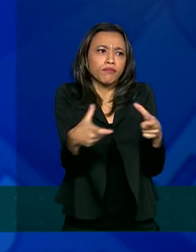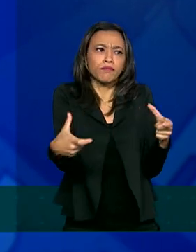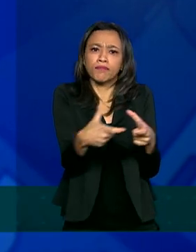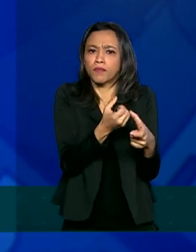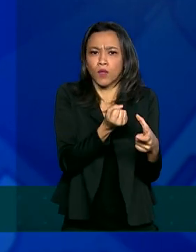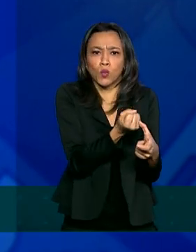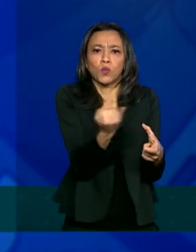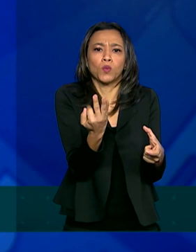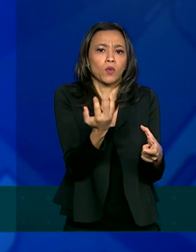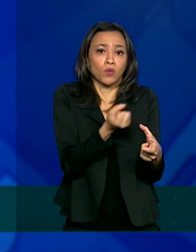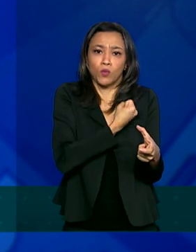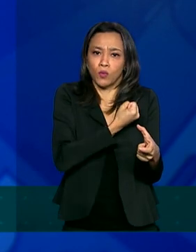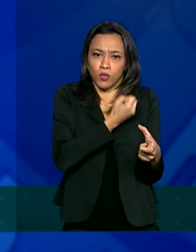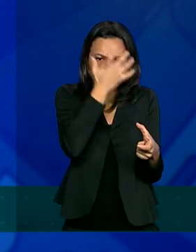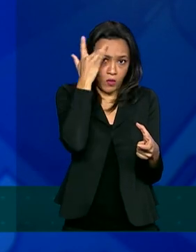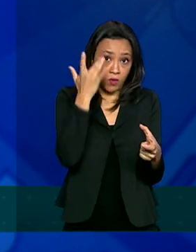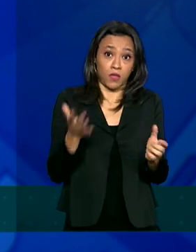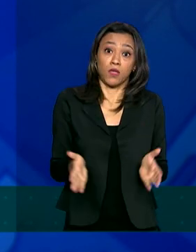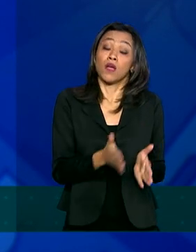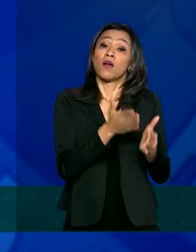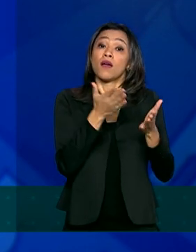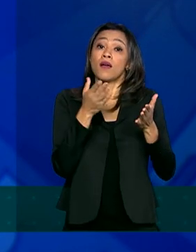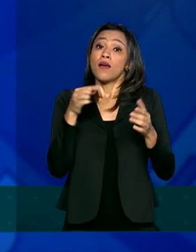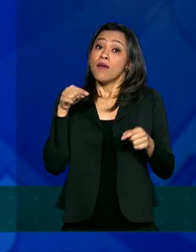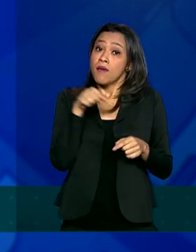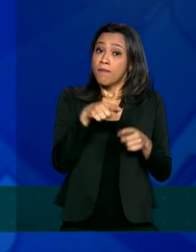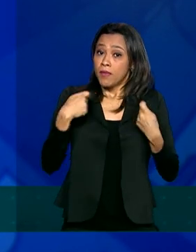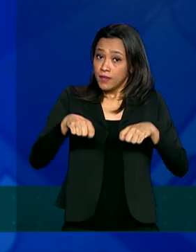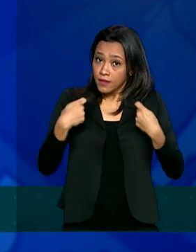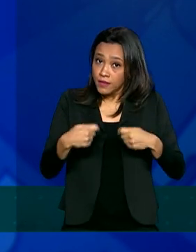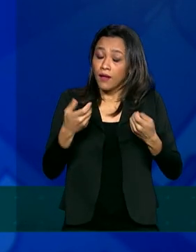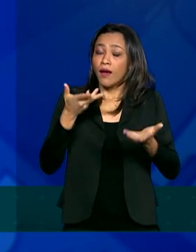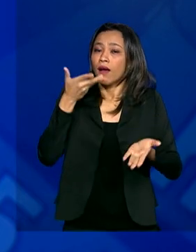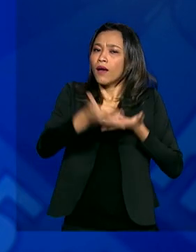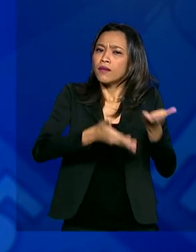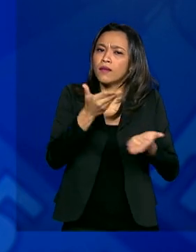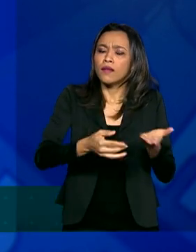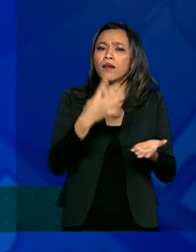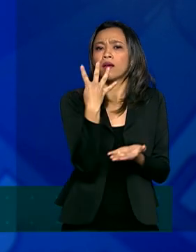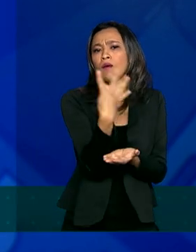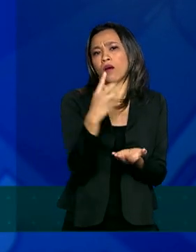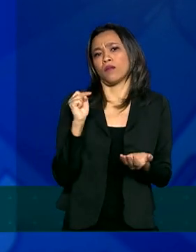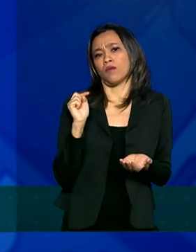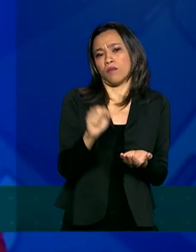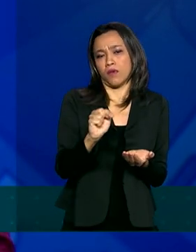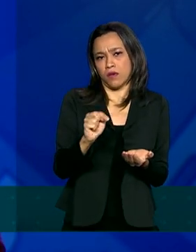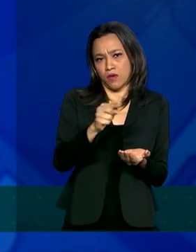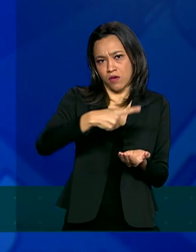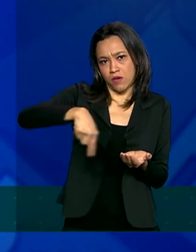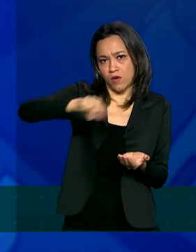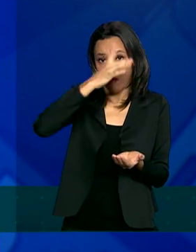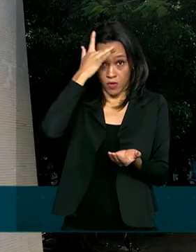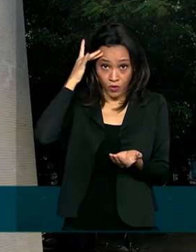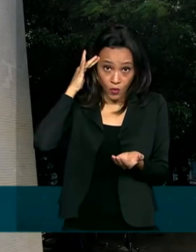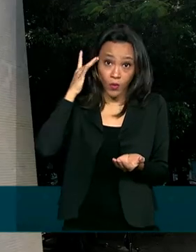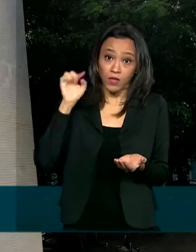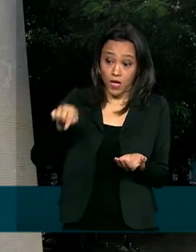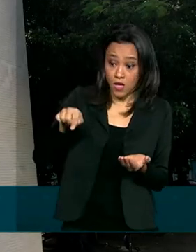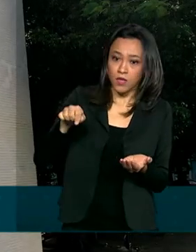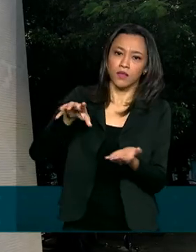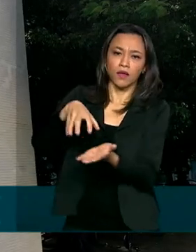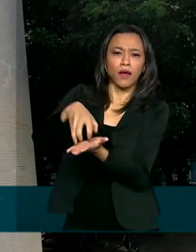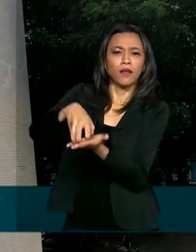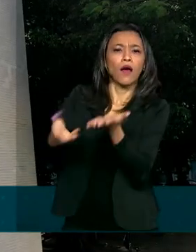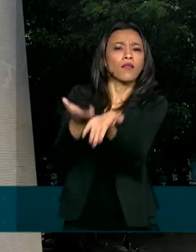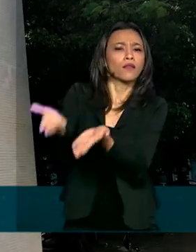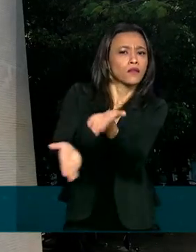o Centro Comunitário, sim, precisa ter um, ele precisa atender pelo menos 4 mil pessoas residentes em comunidades e favelas. O Ministério